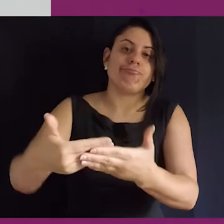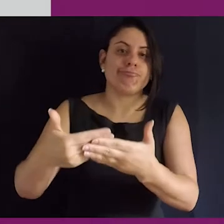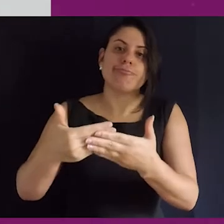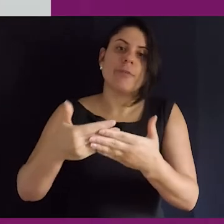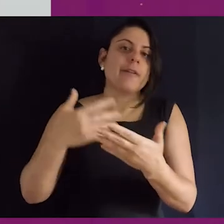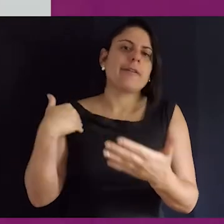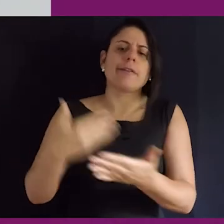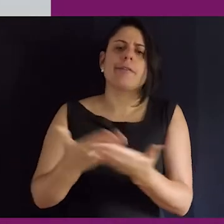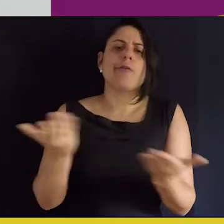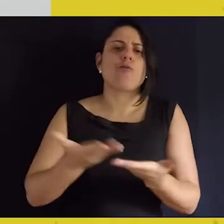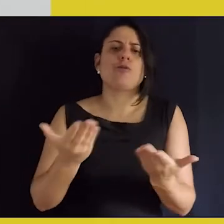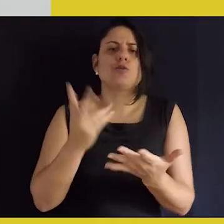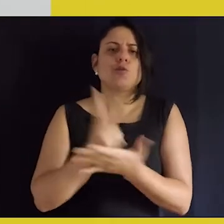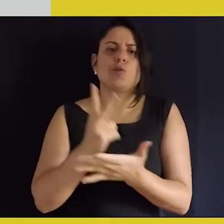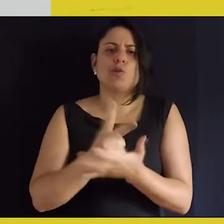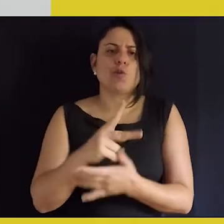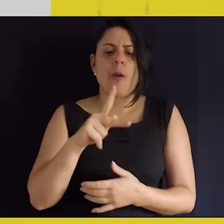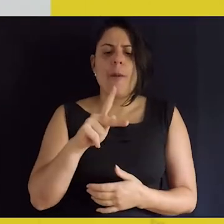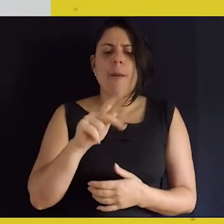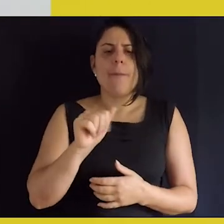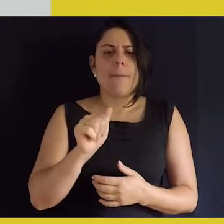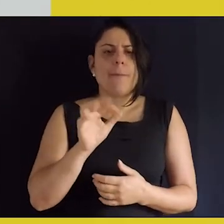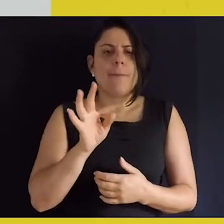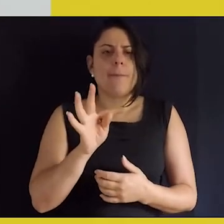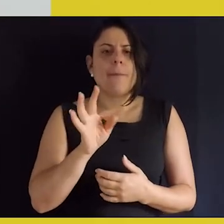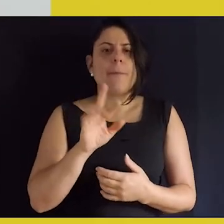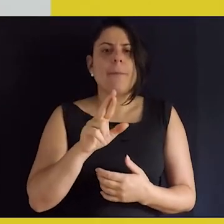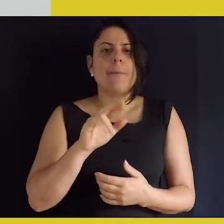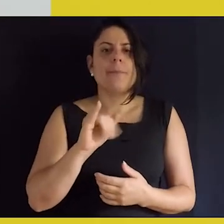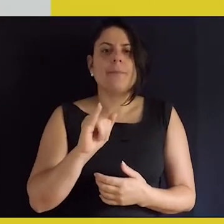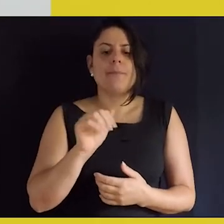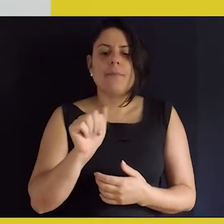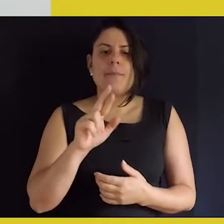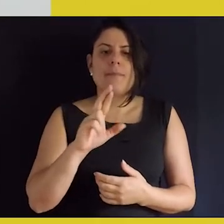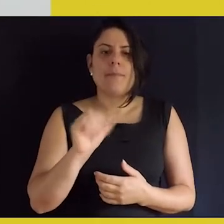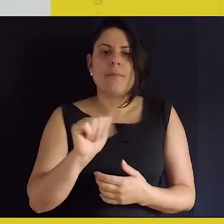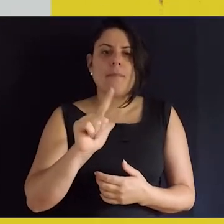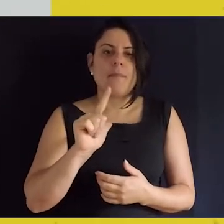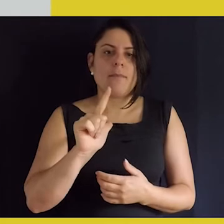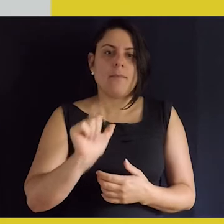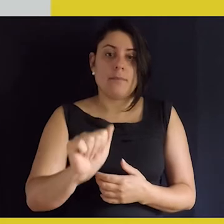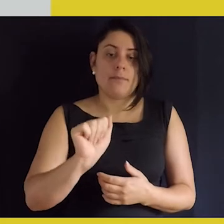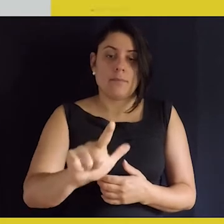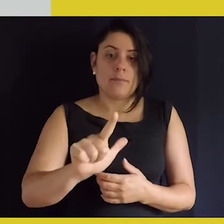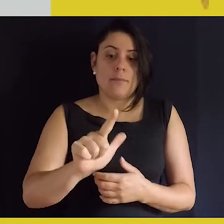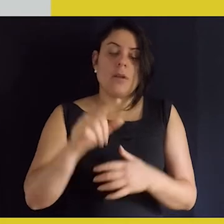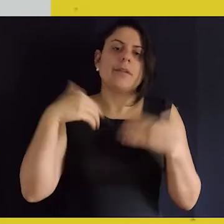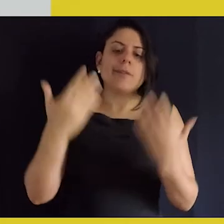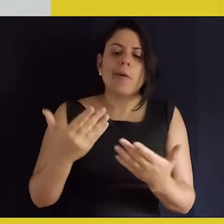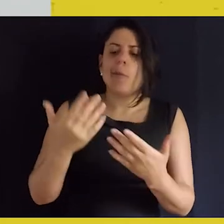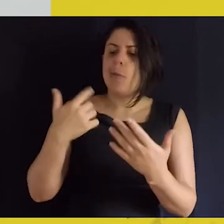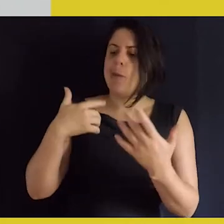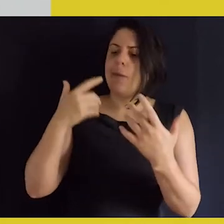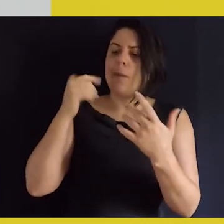atualidade. Por isso, é necessário não somente ajudar as mulheres que estão em uma violência